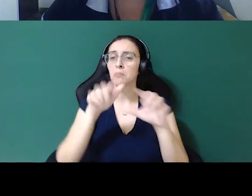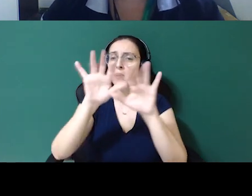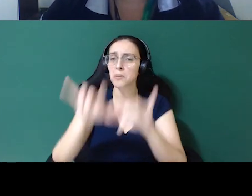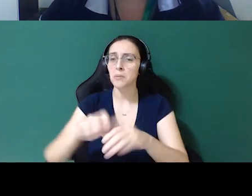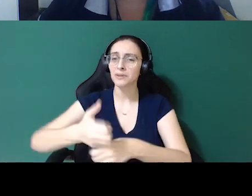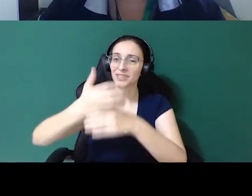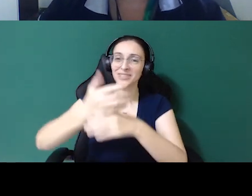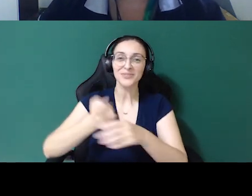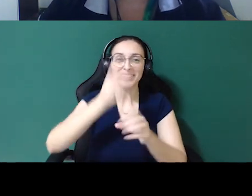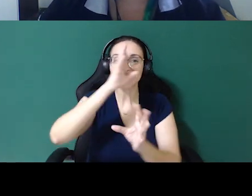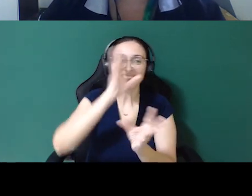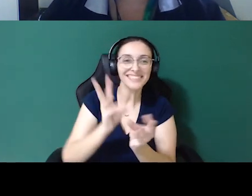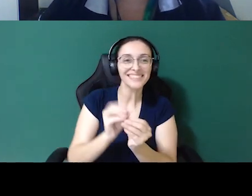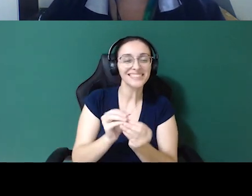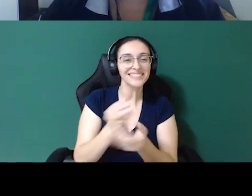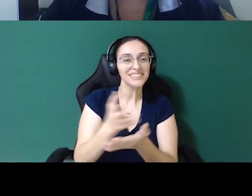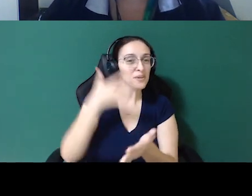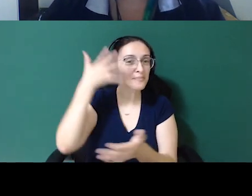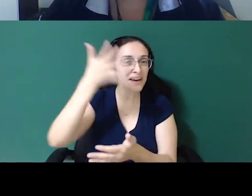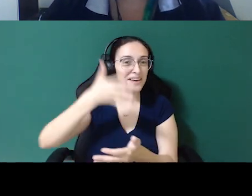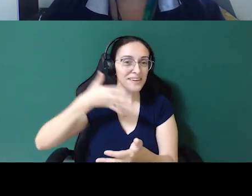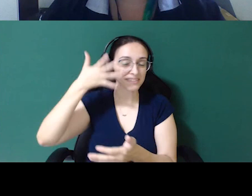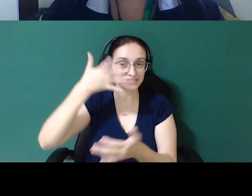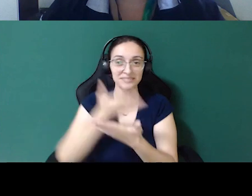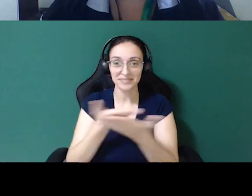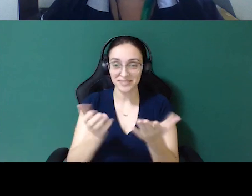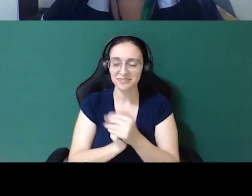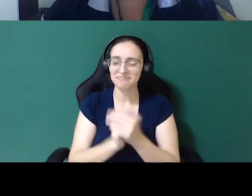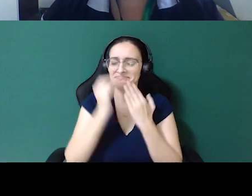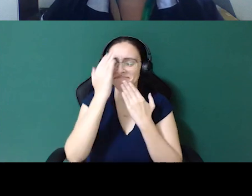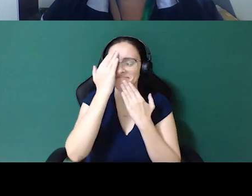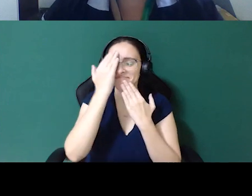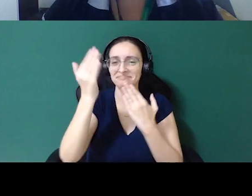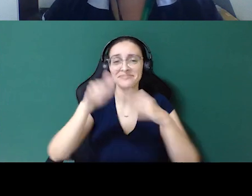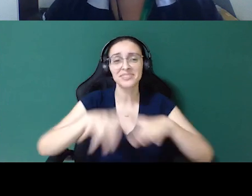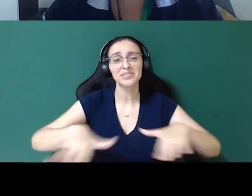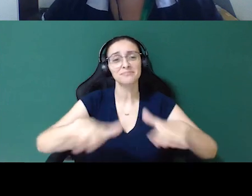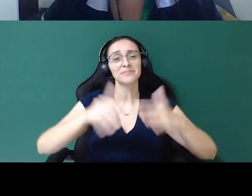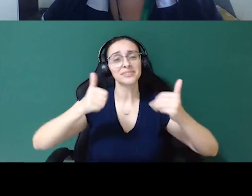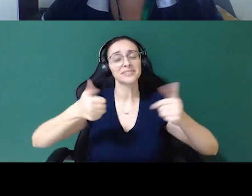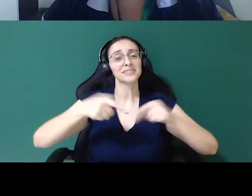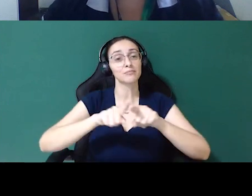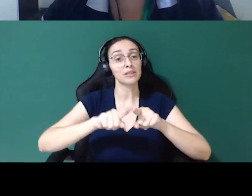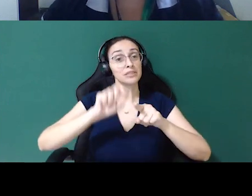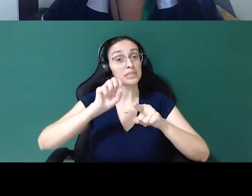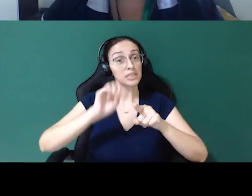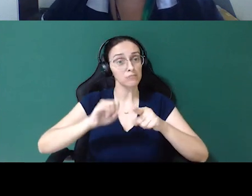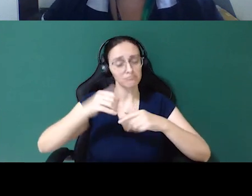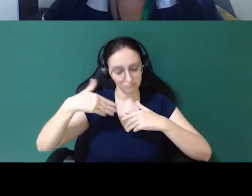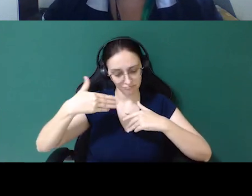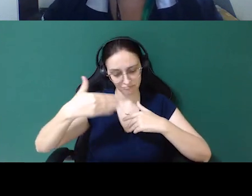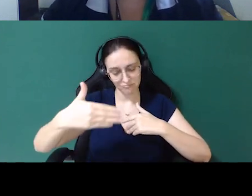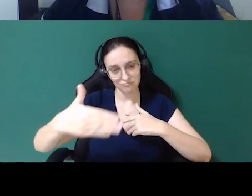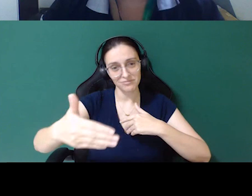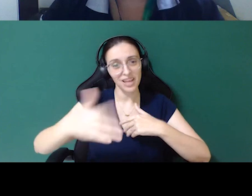no final, né, dessa palestra. Agradeço o espaço, e sigo, né, como